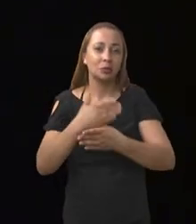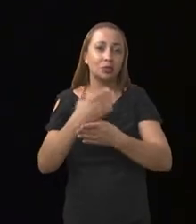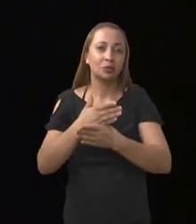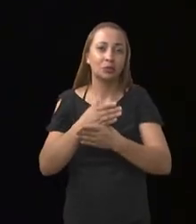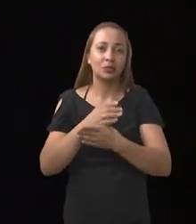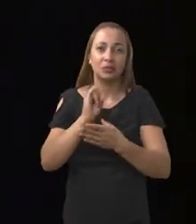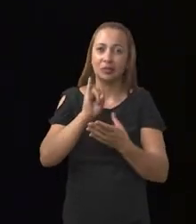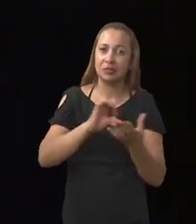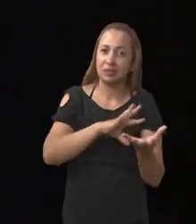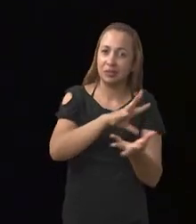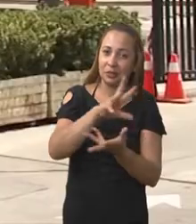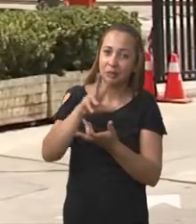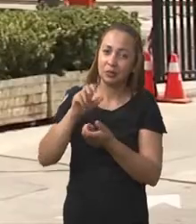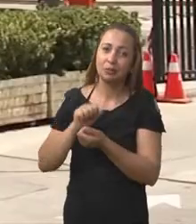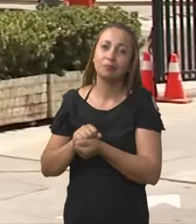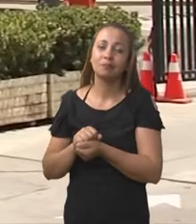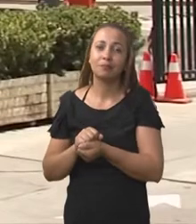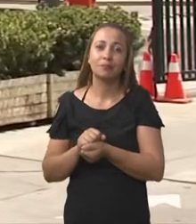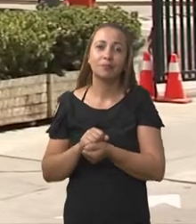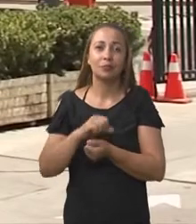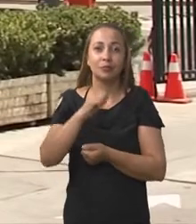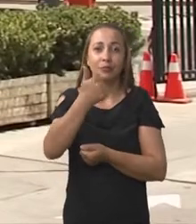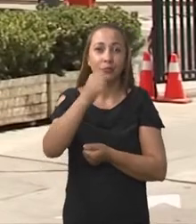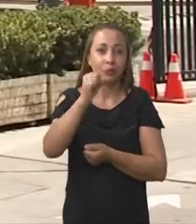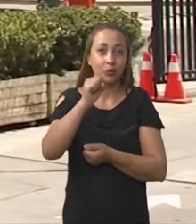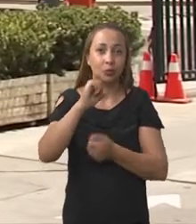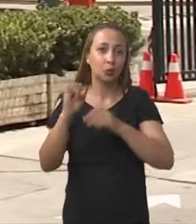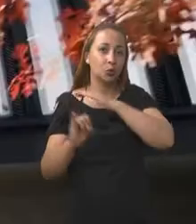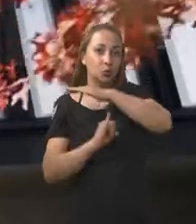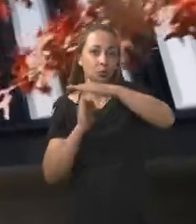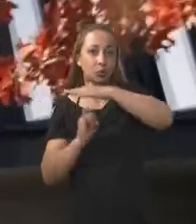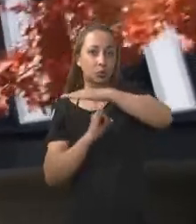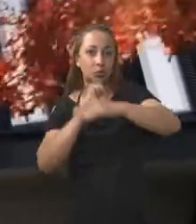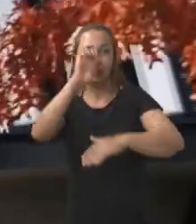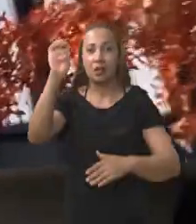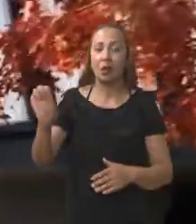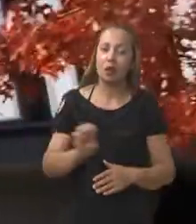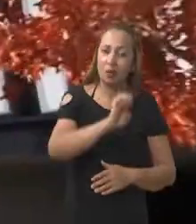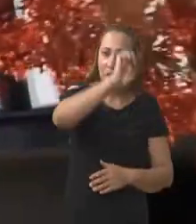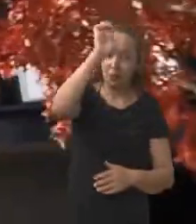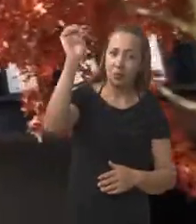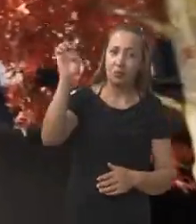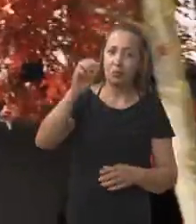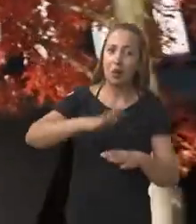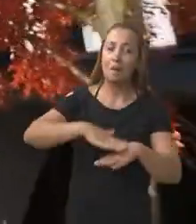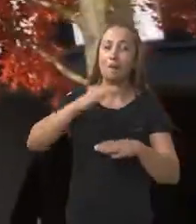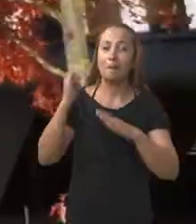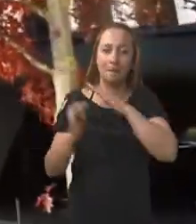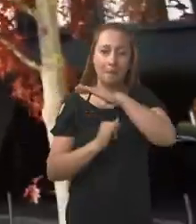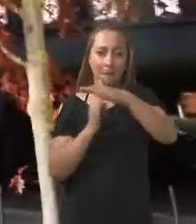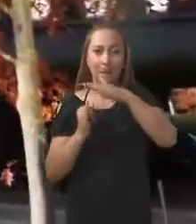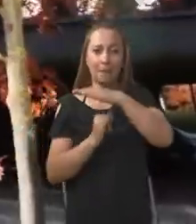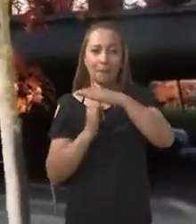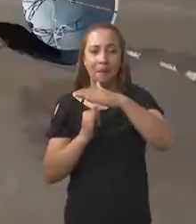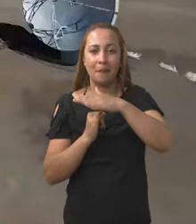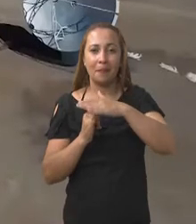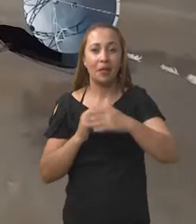consórcio internacional com 18 institutos da Europa, mais um instituto